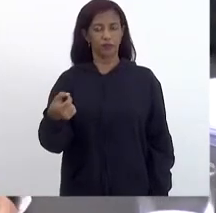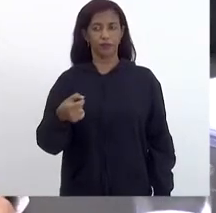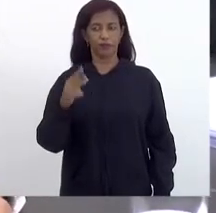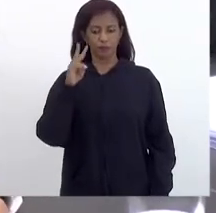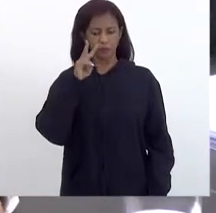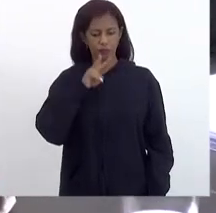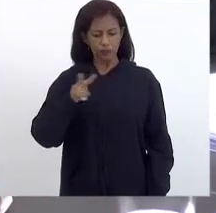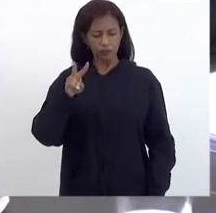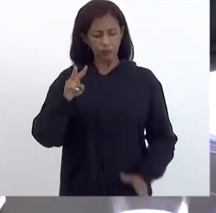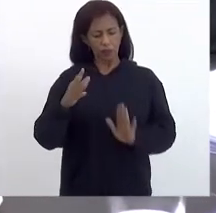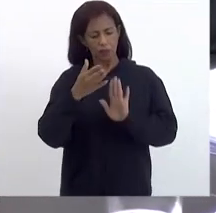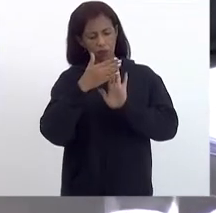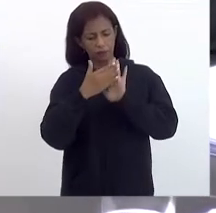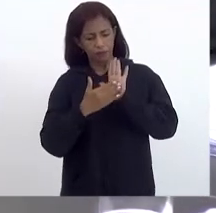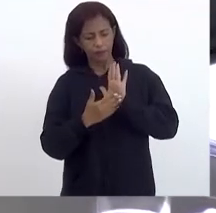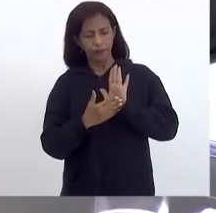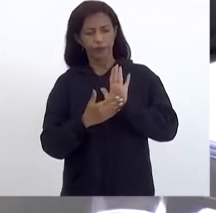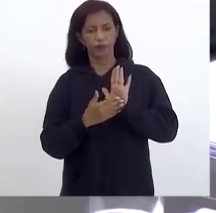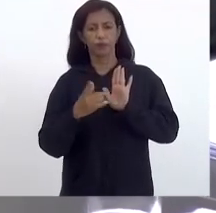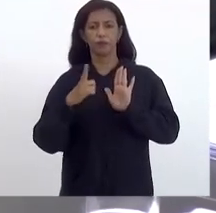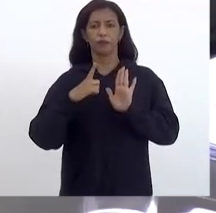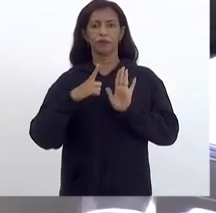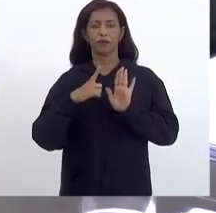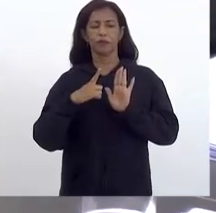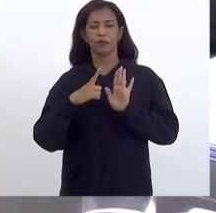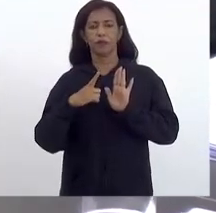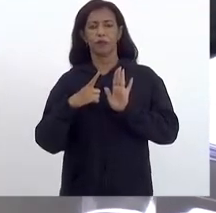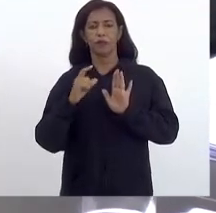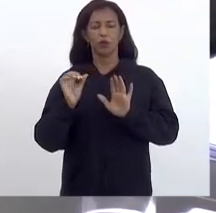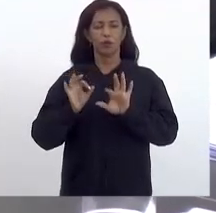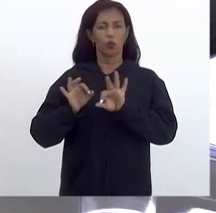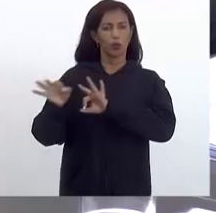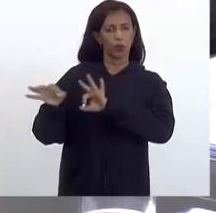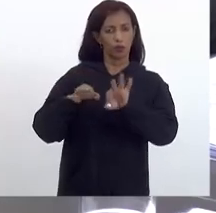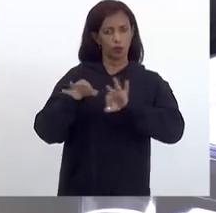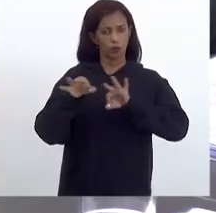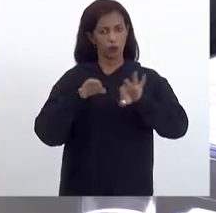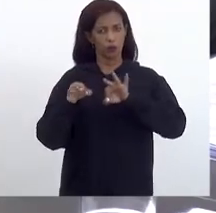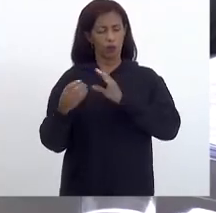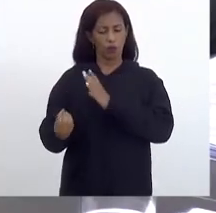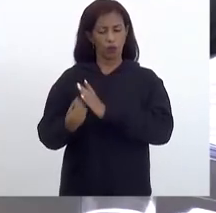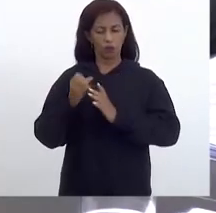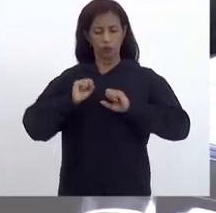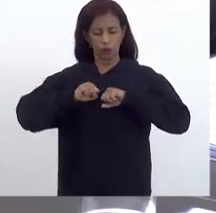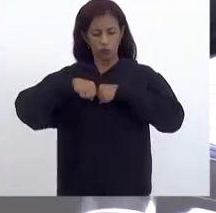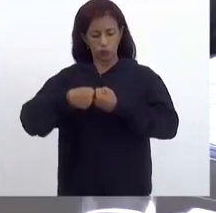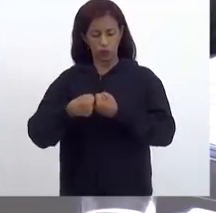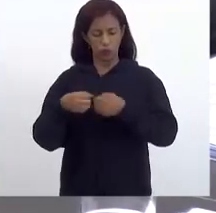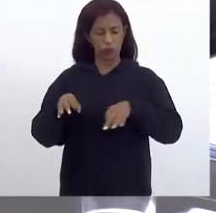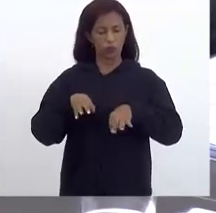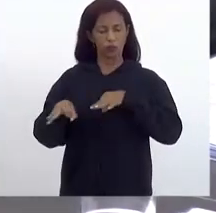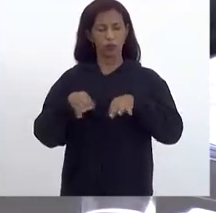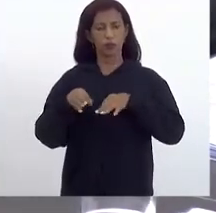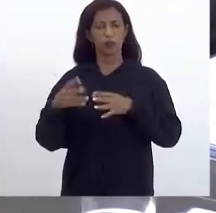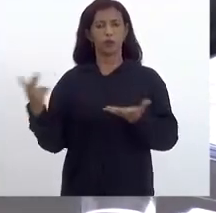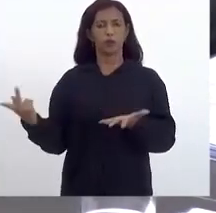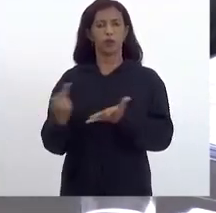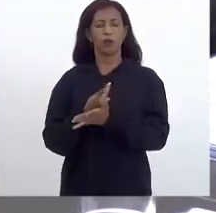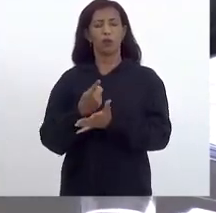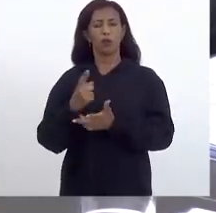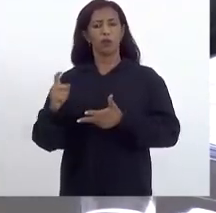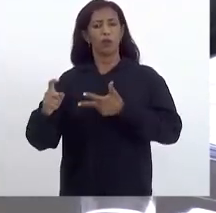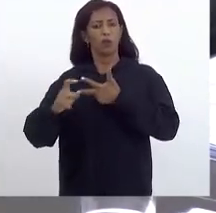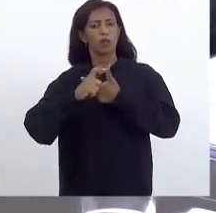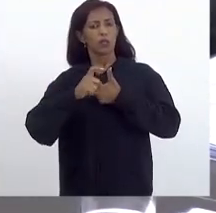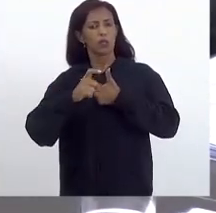Observa-se que, no escopo da proposta apresentada, que é a revisão de 2022 do Plano Plurianual, é fruto do esforço do planejamento realizado pelo Executivo